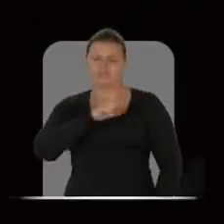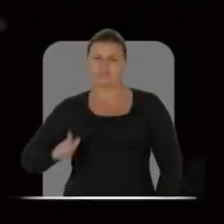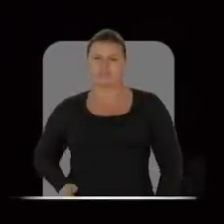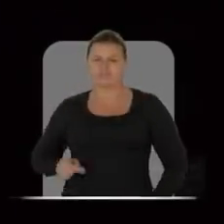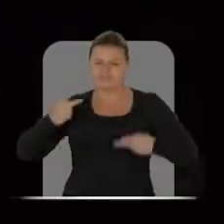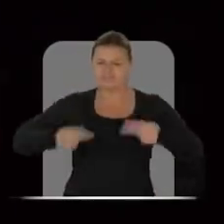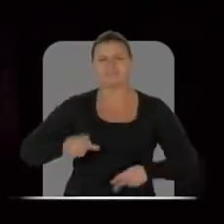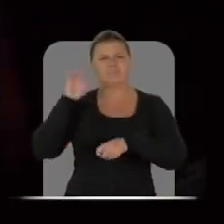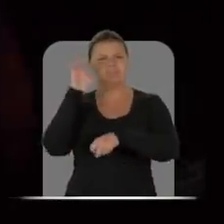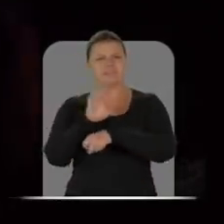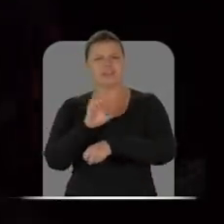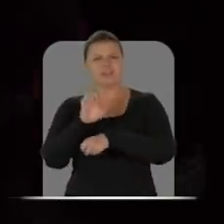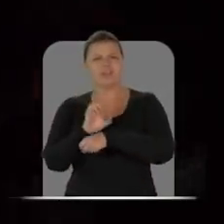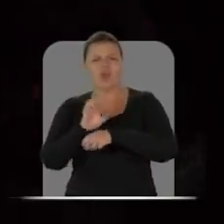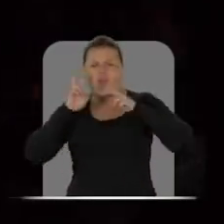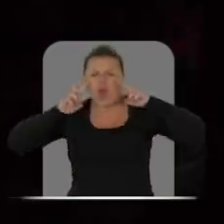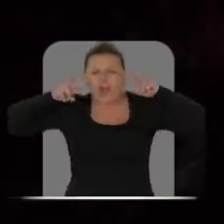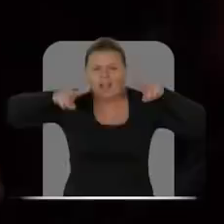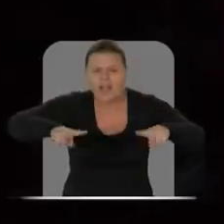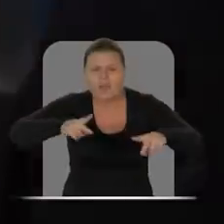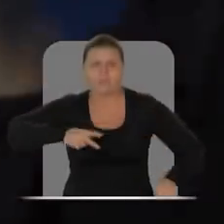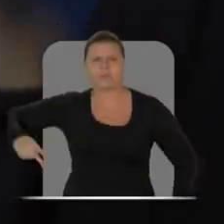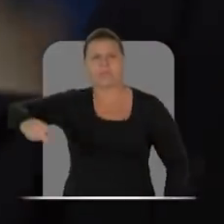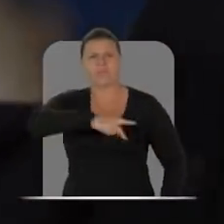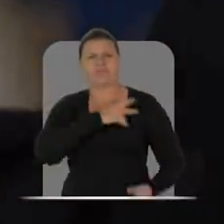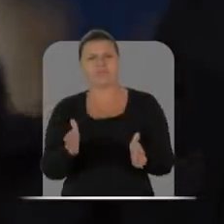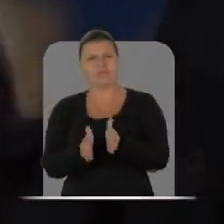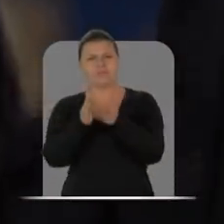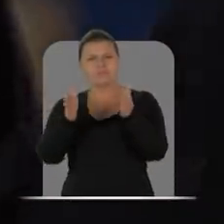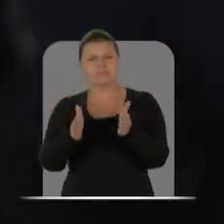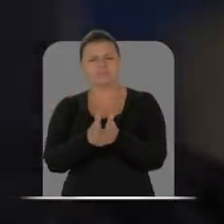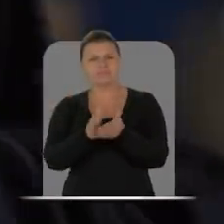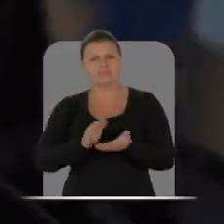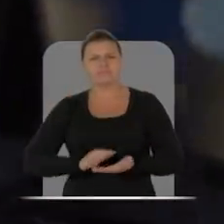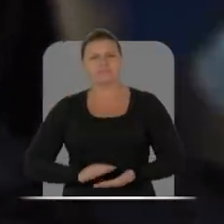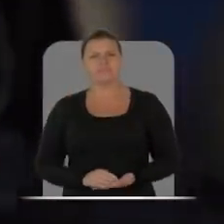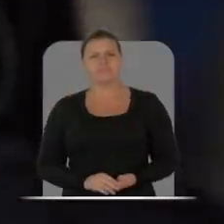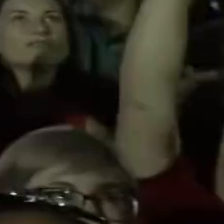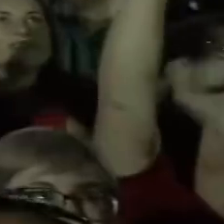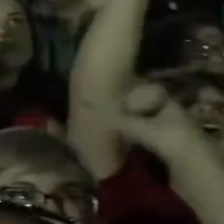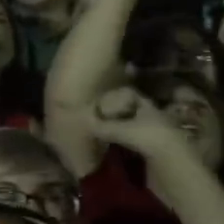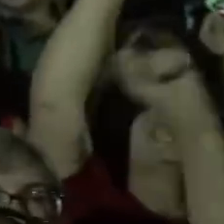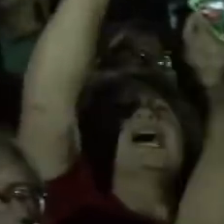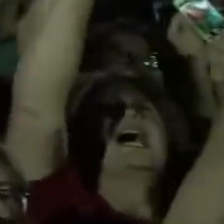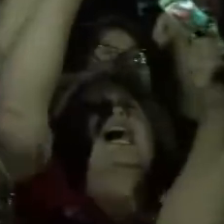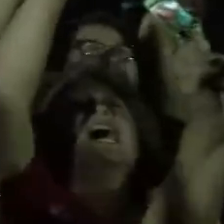futuro governador desse estado. Para olhar para o povo pobre.